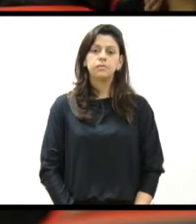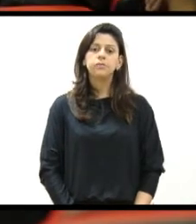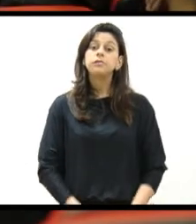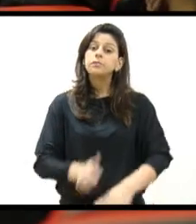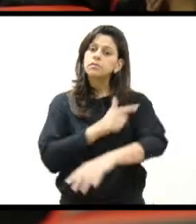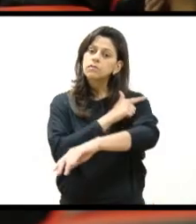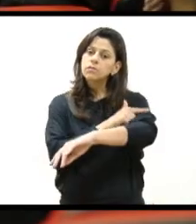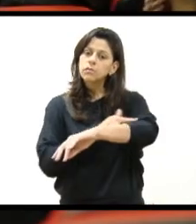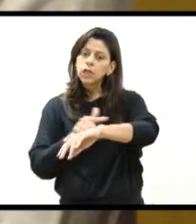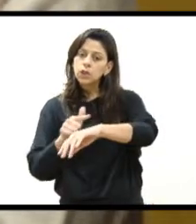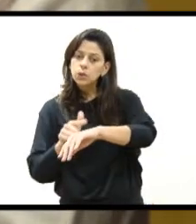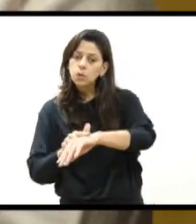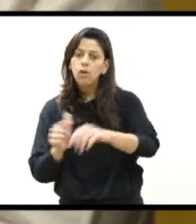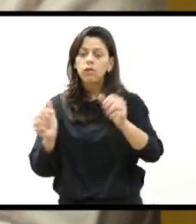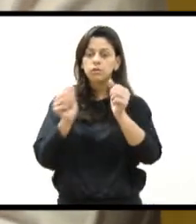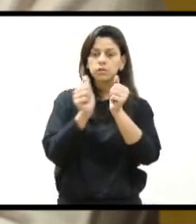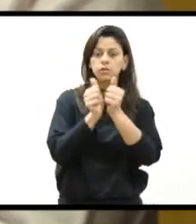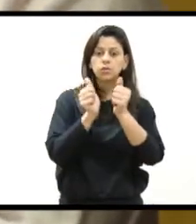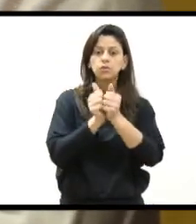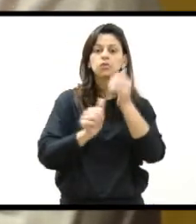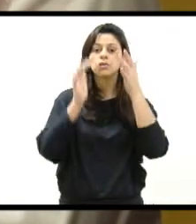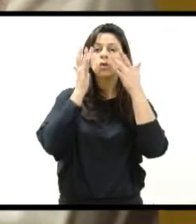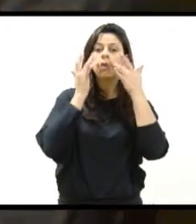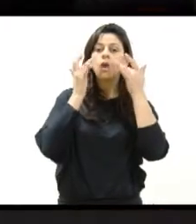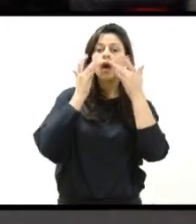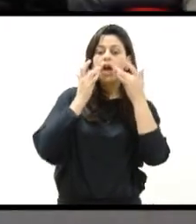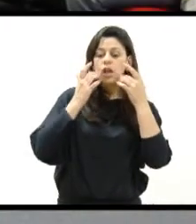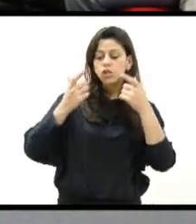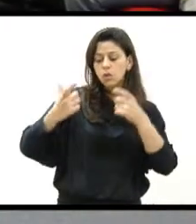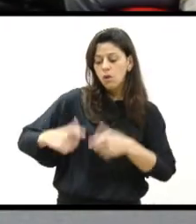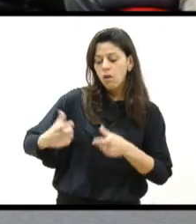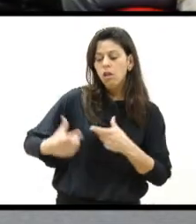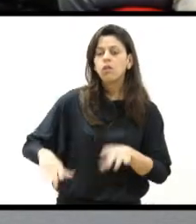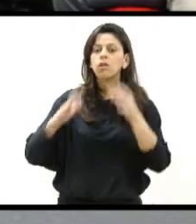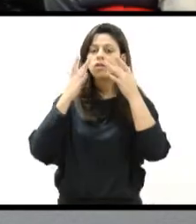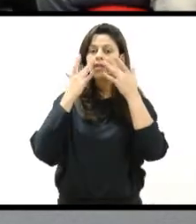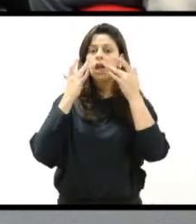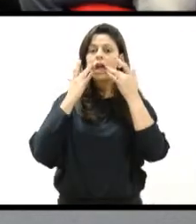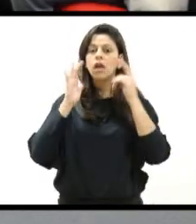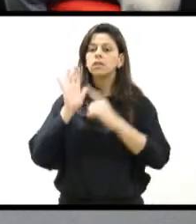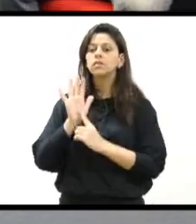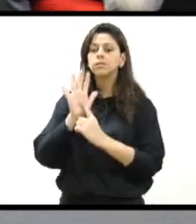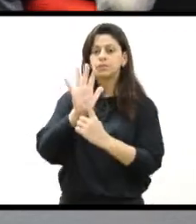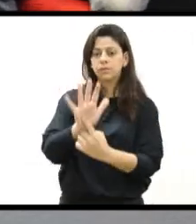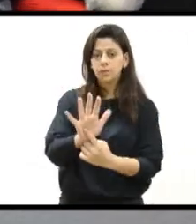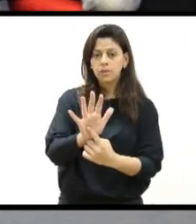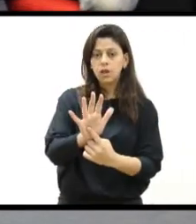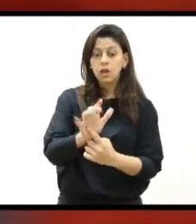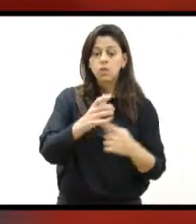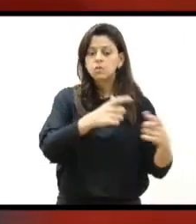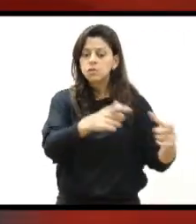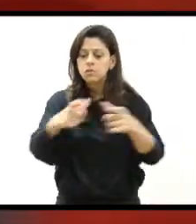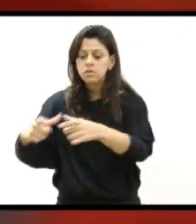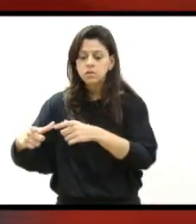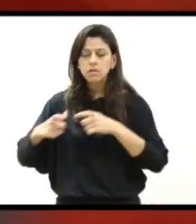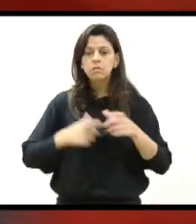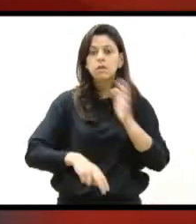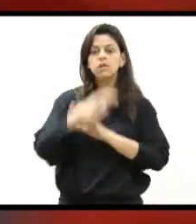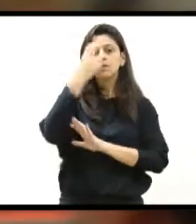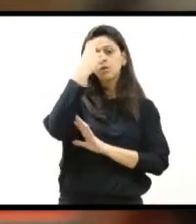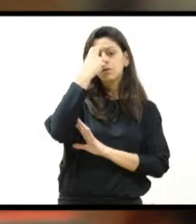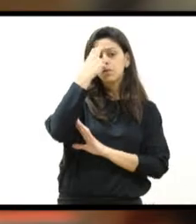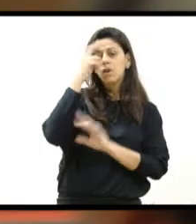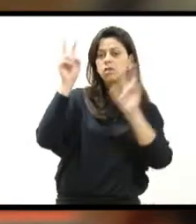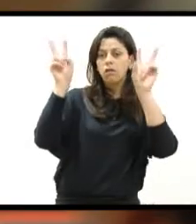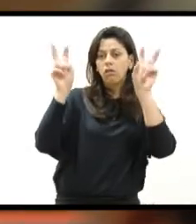Educar por meio da arte, do espaço onde a arte está em cena. Acessibilidade em espaços culturais foi o tema da sexta